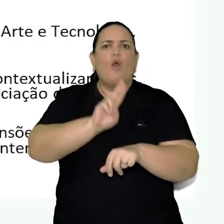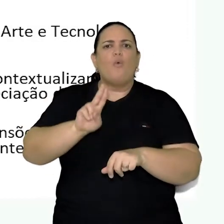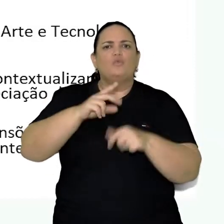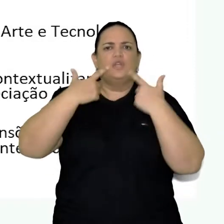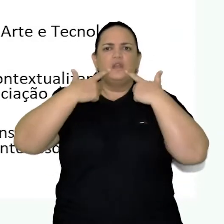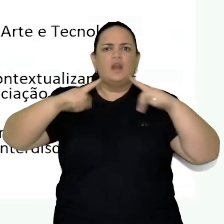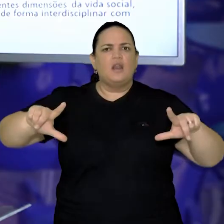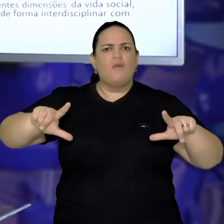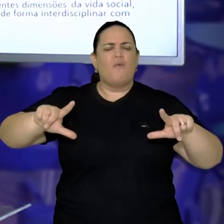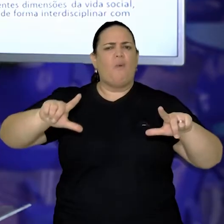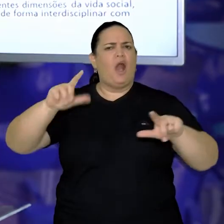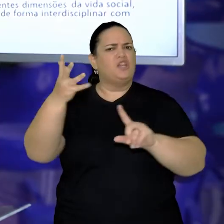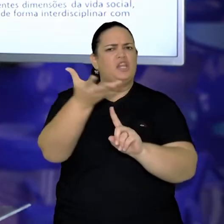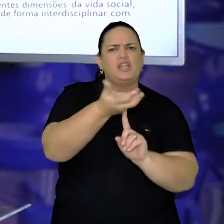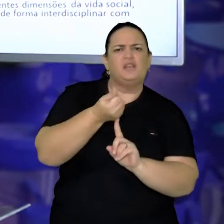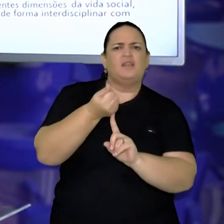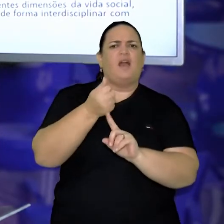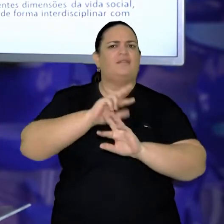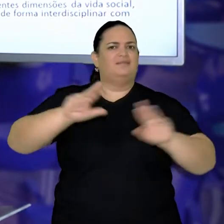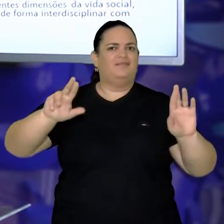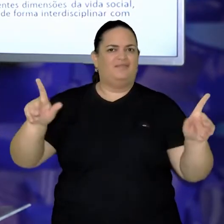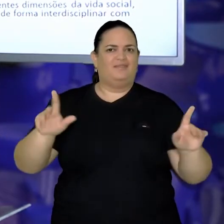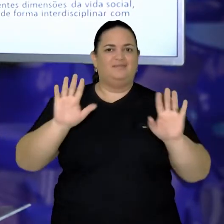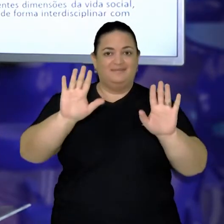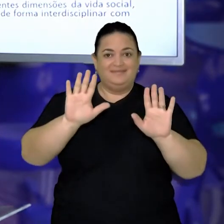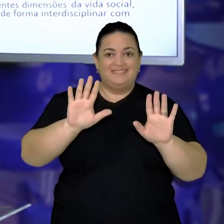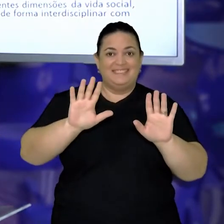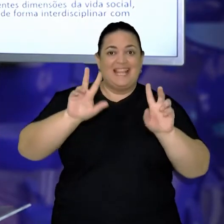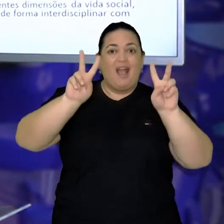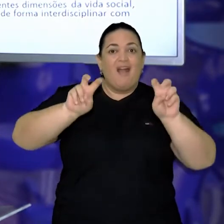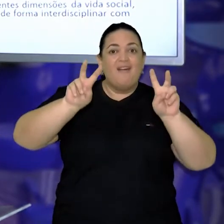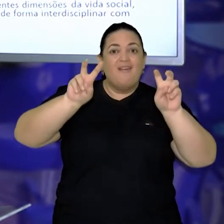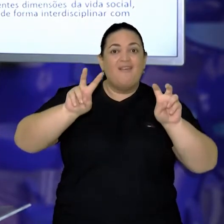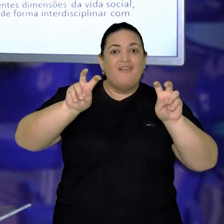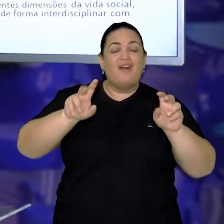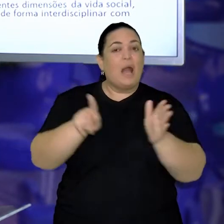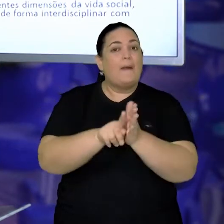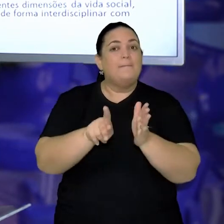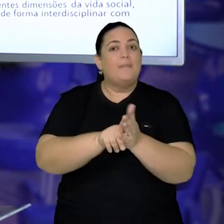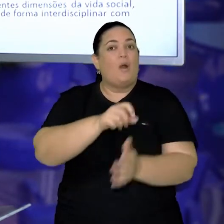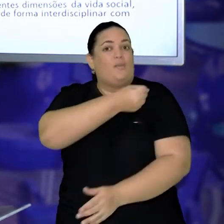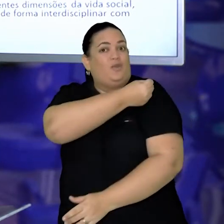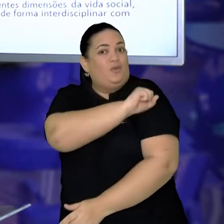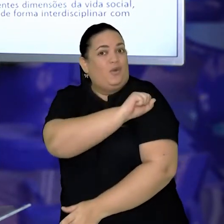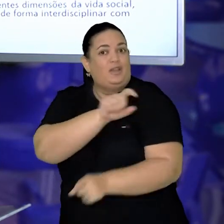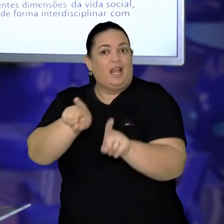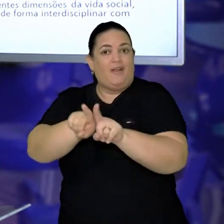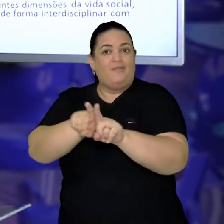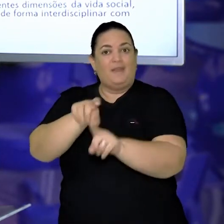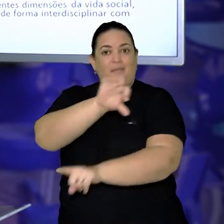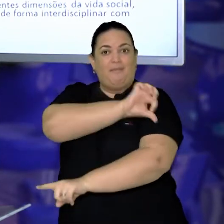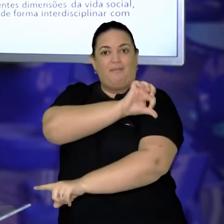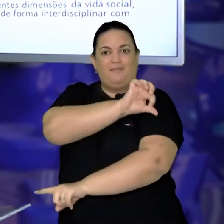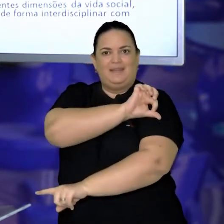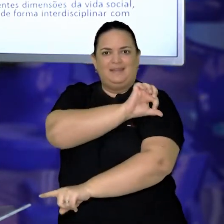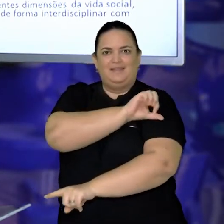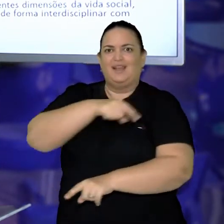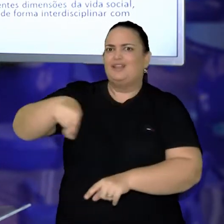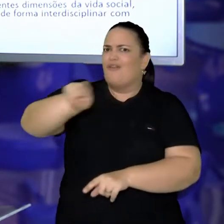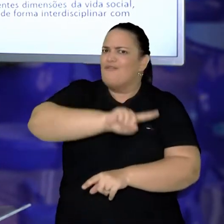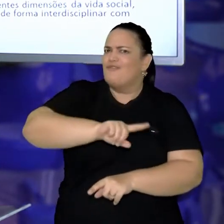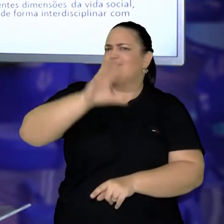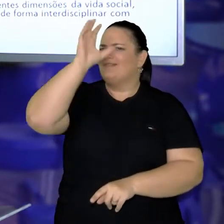artísticas. Esse conteúdo vai abranger o oitavo e nono anos. E vocês terão que aprender